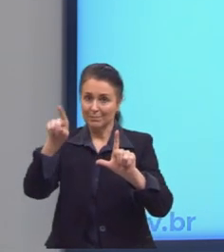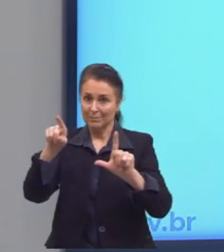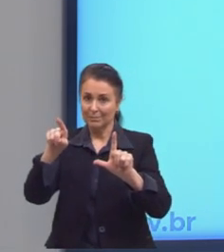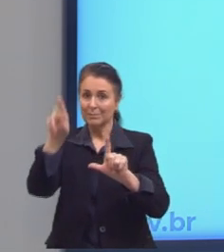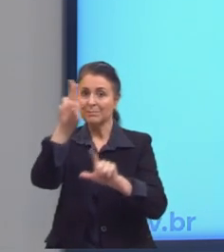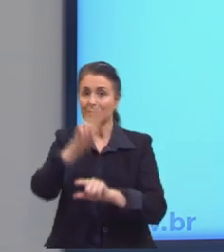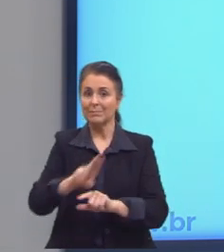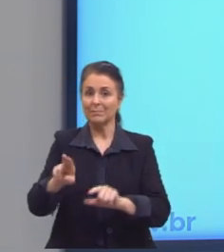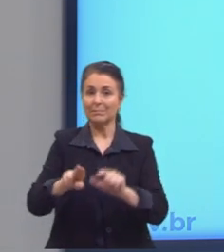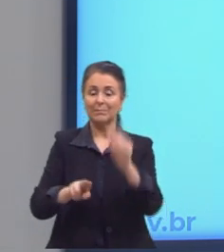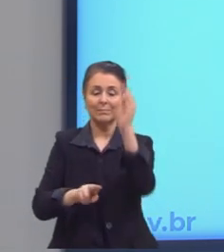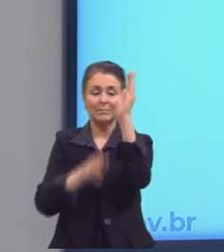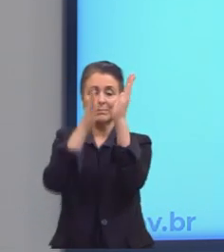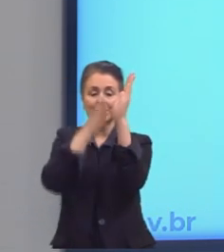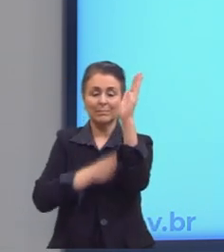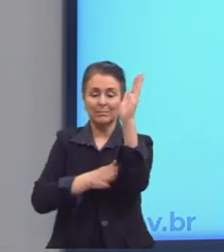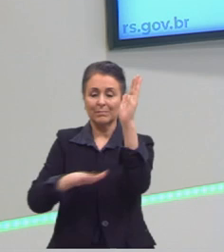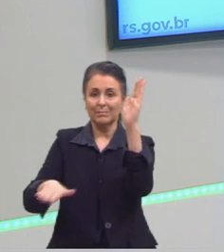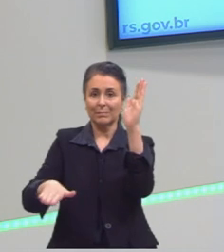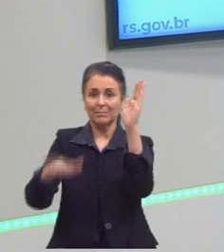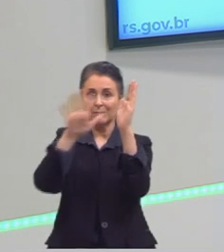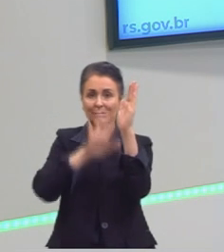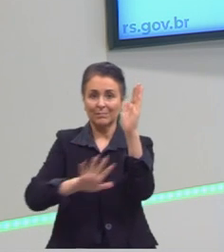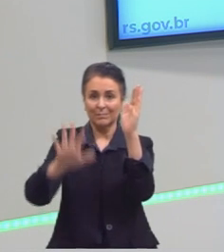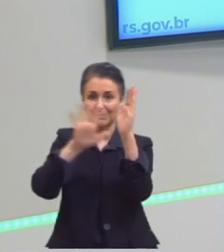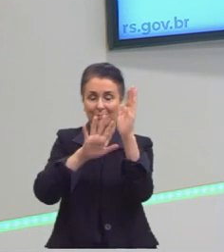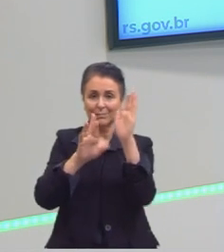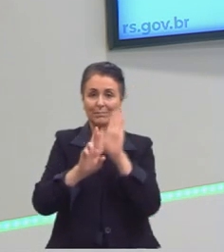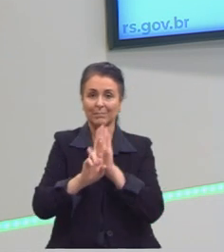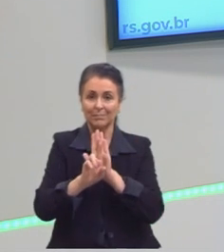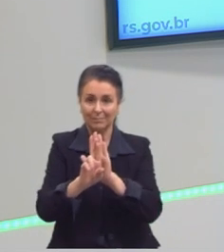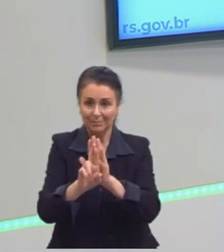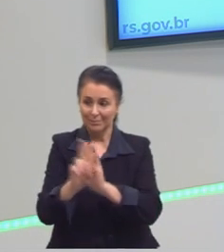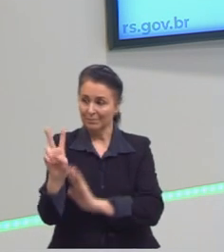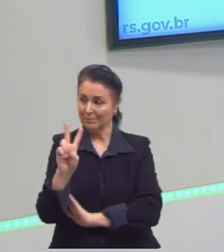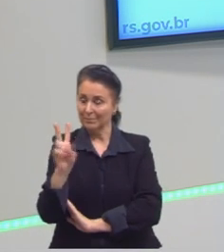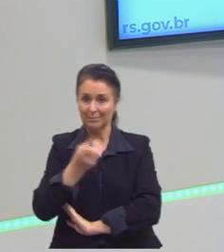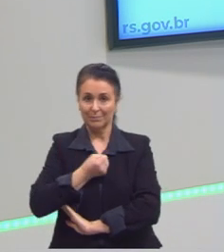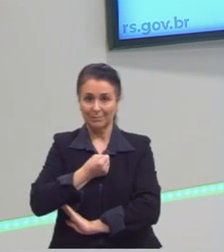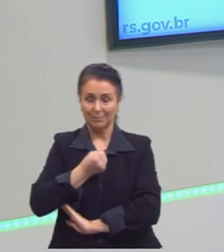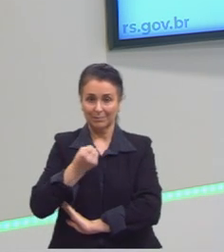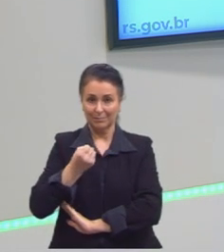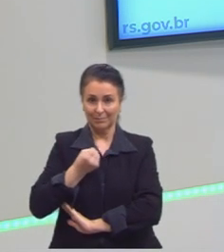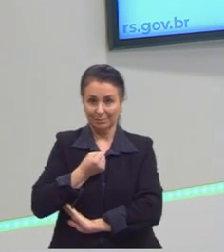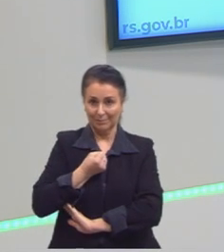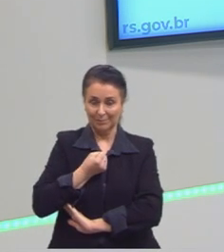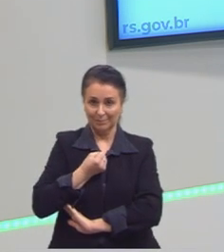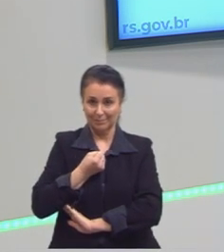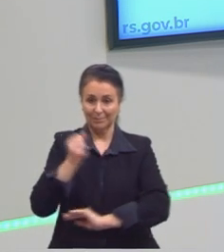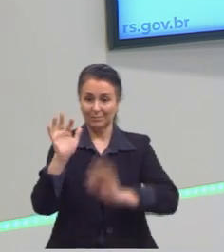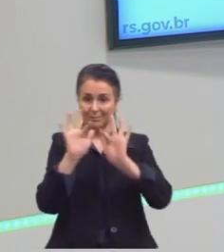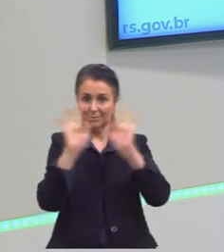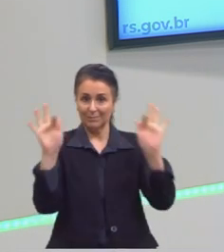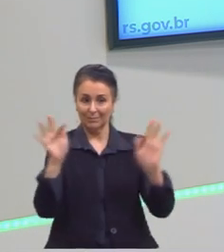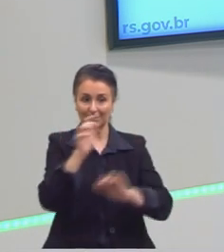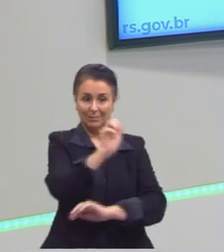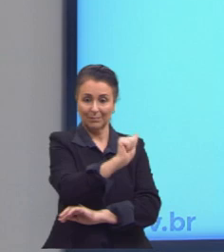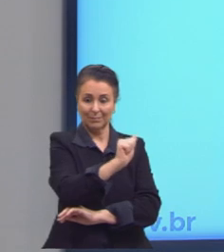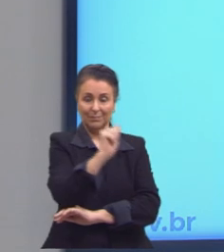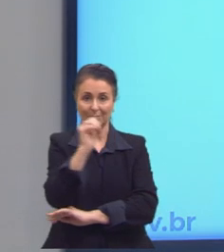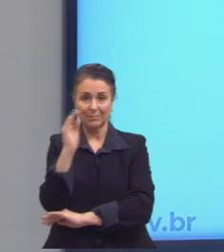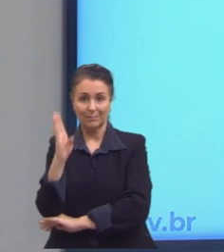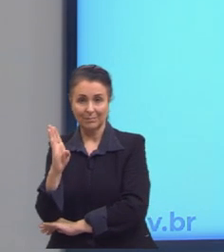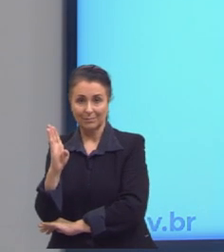cartesiano. Então, para isso, a gente representa os pares ordenados da função de A em B. Aqui nós temos